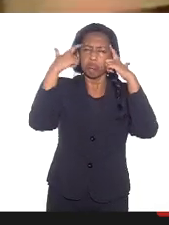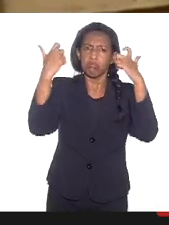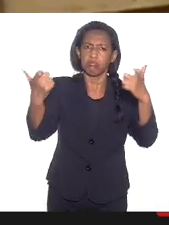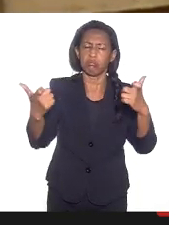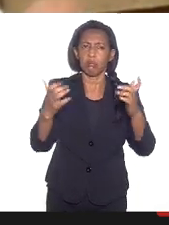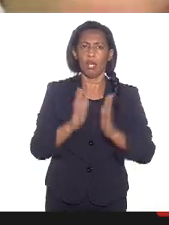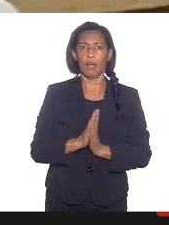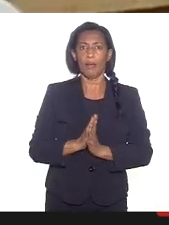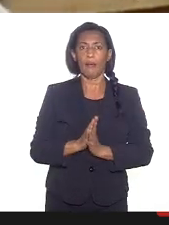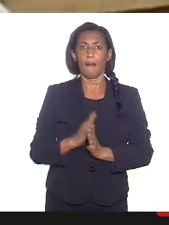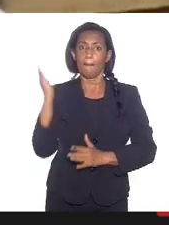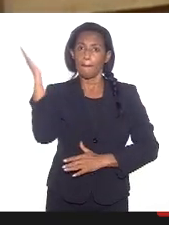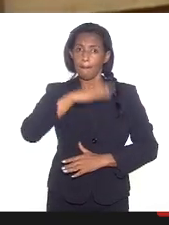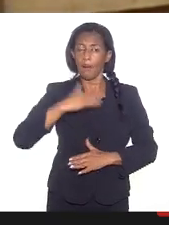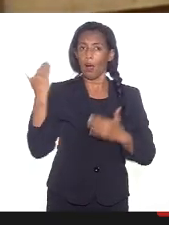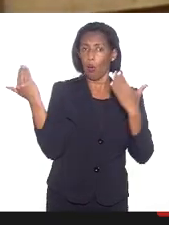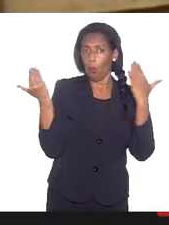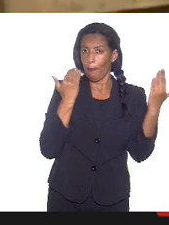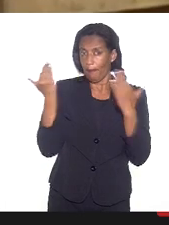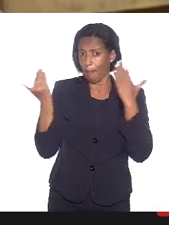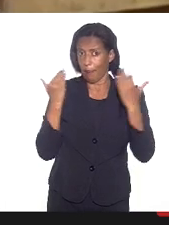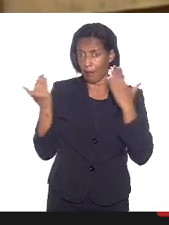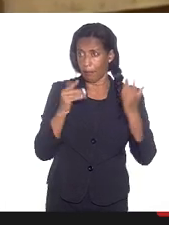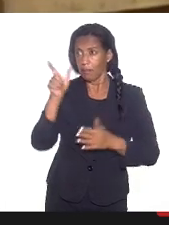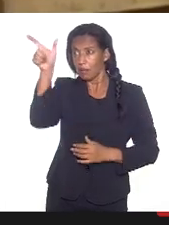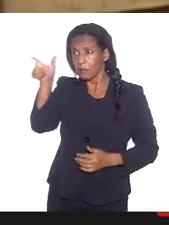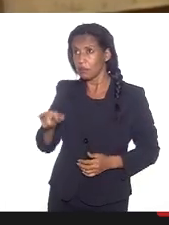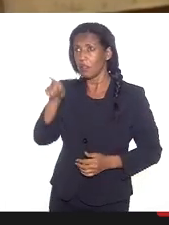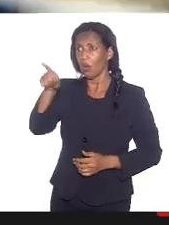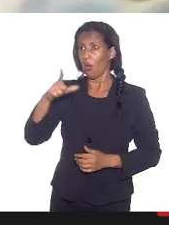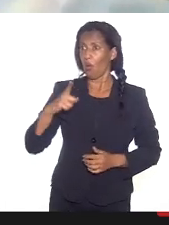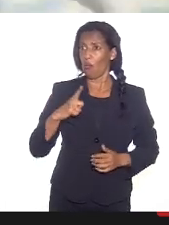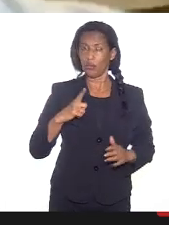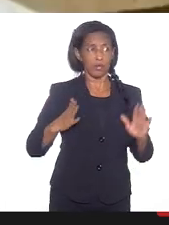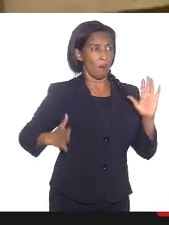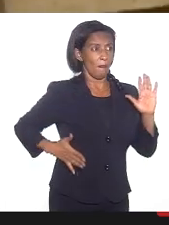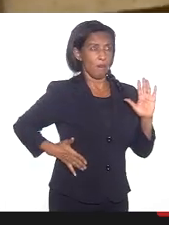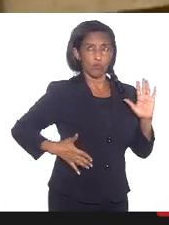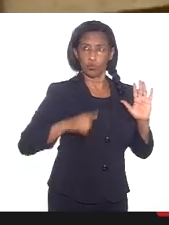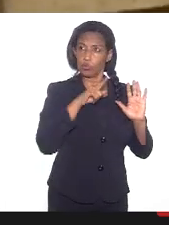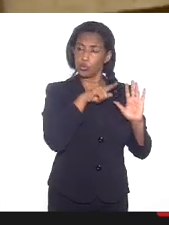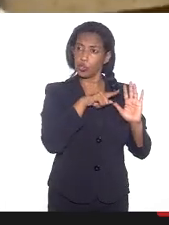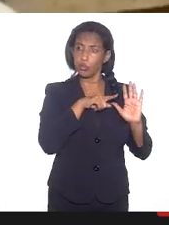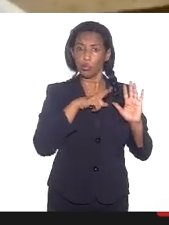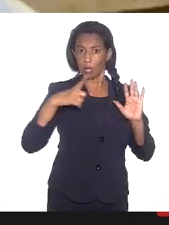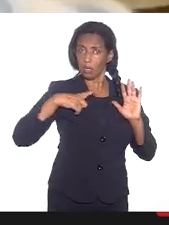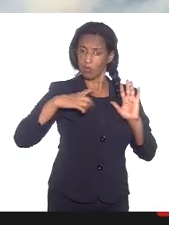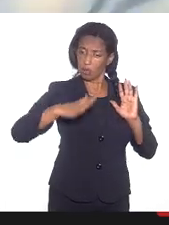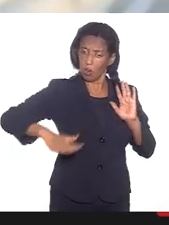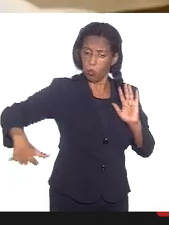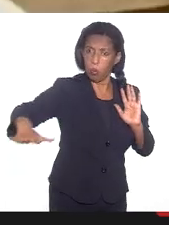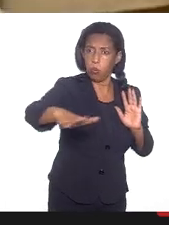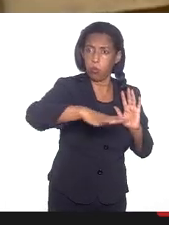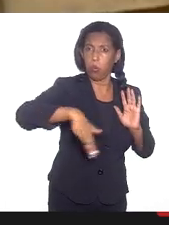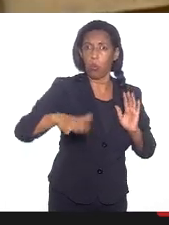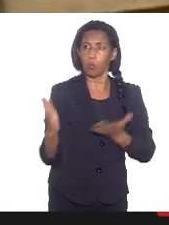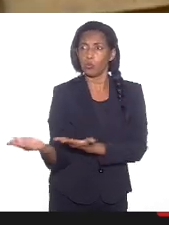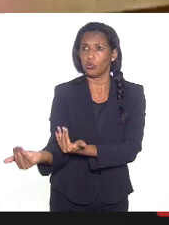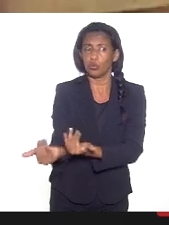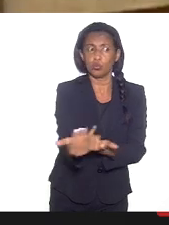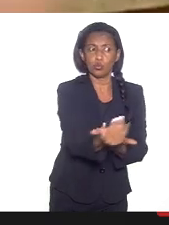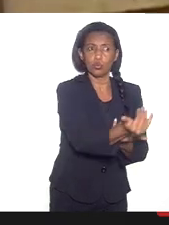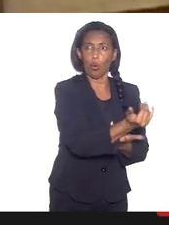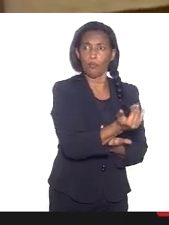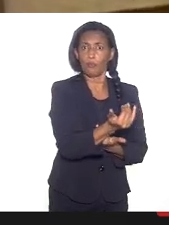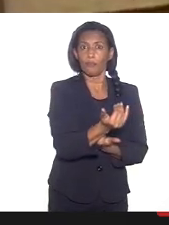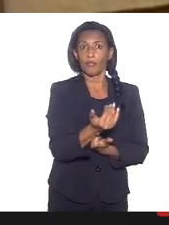Mal comparando na sua profissão policial, você tem o traficante, você tem um monte de aqueles garotos ali que avisam que a polícia chega. mas